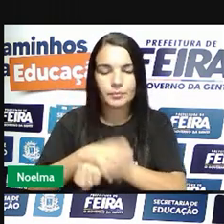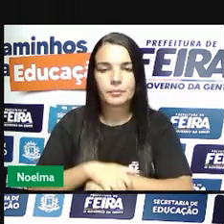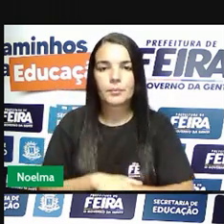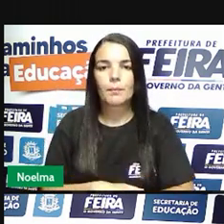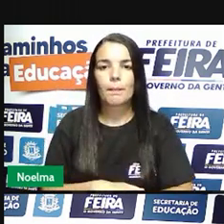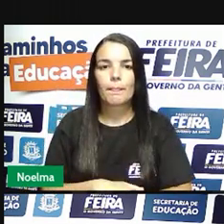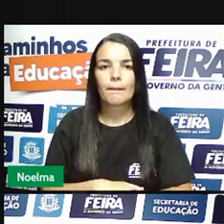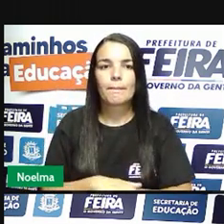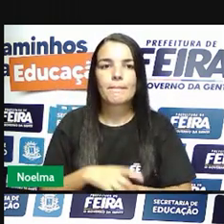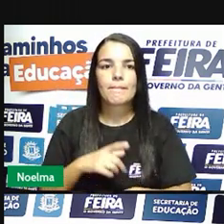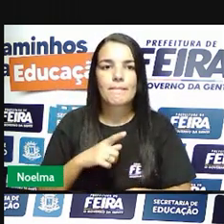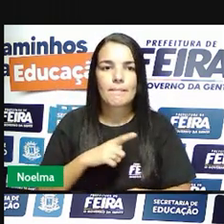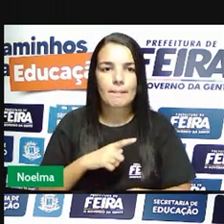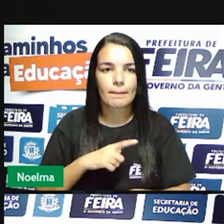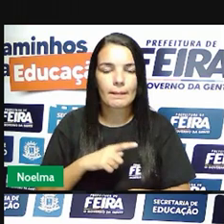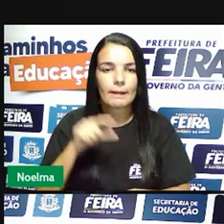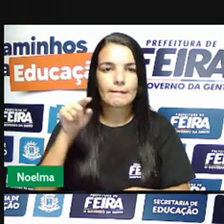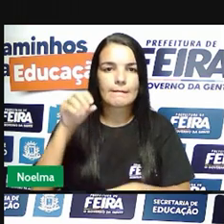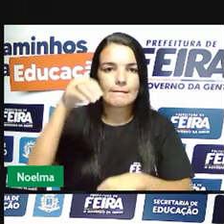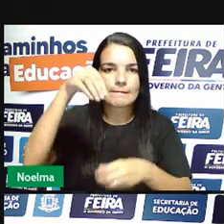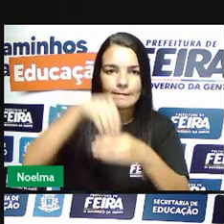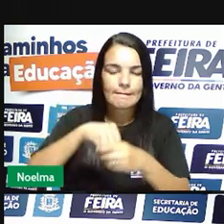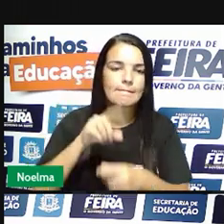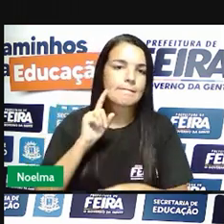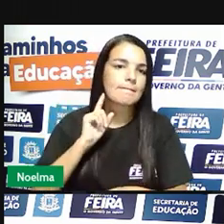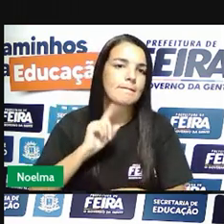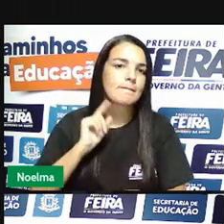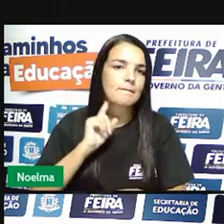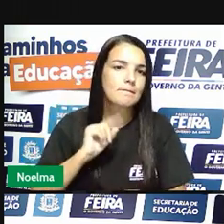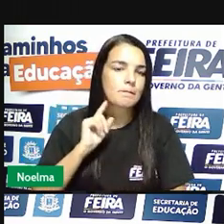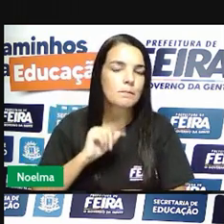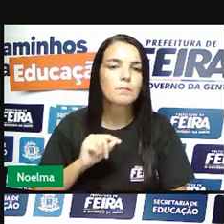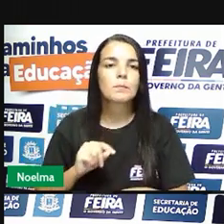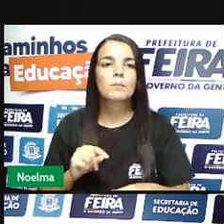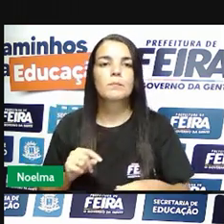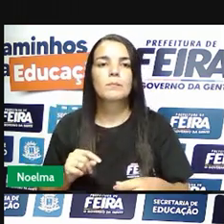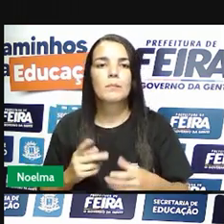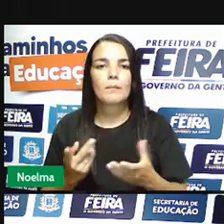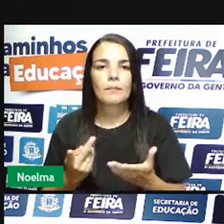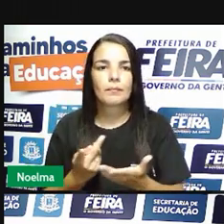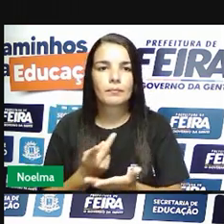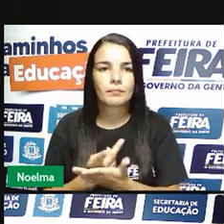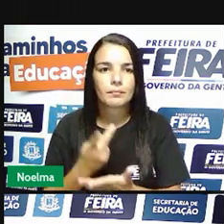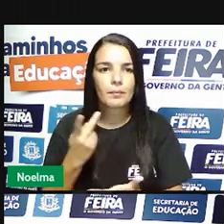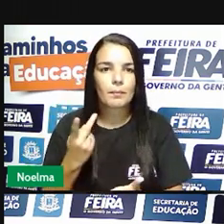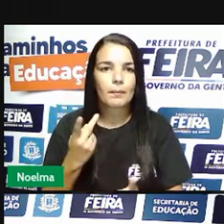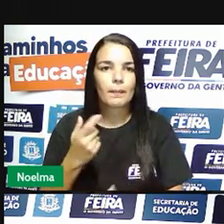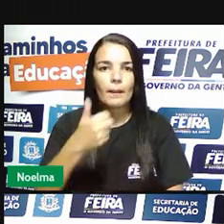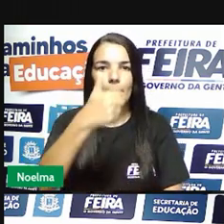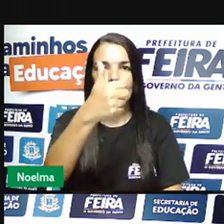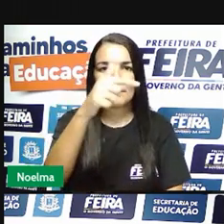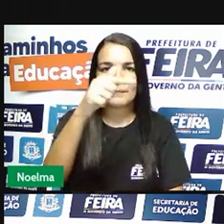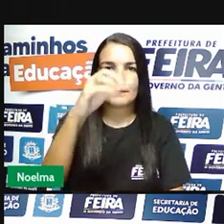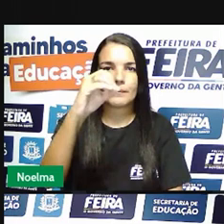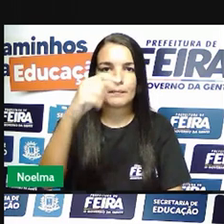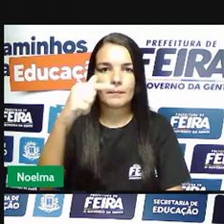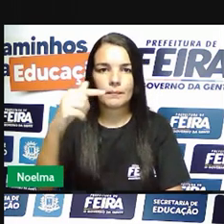aconteceram em Minas Gerais. E uma delas foi a guerra dos emboabas. Ocorreu lá entre